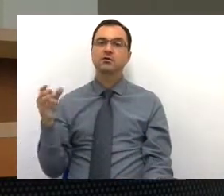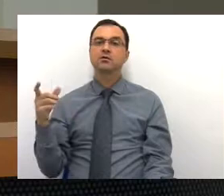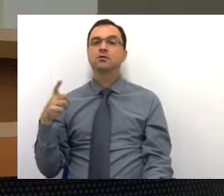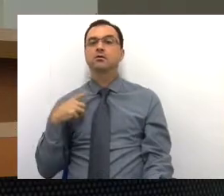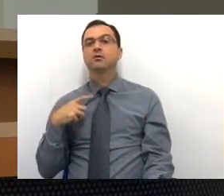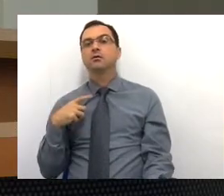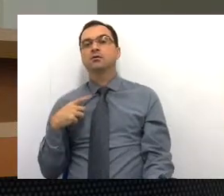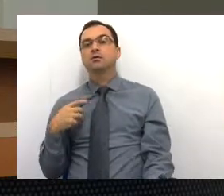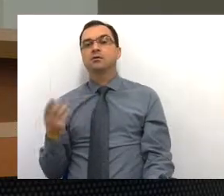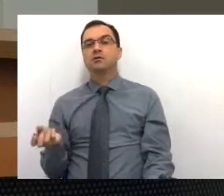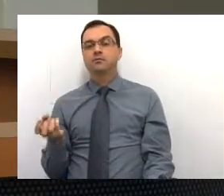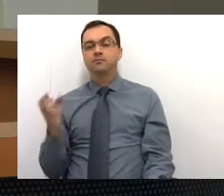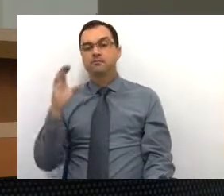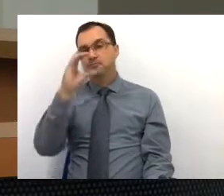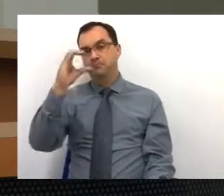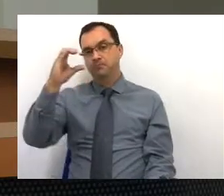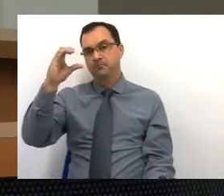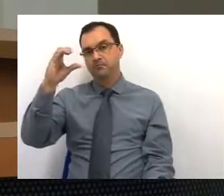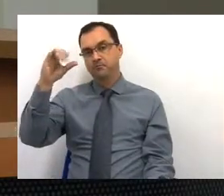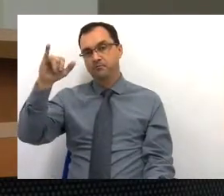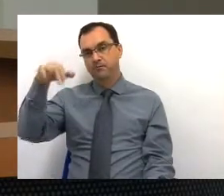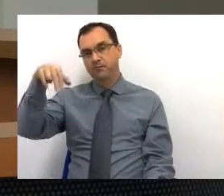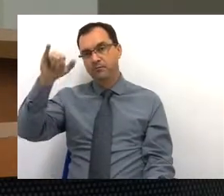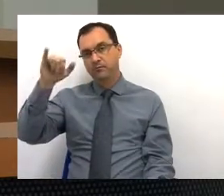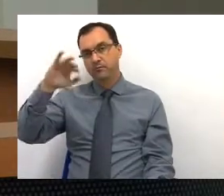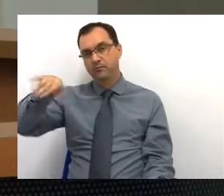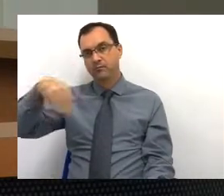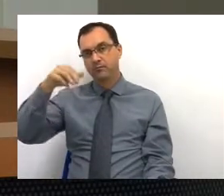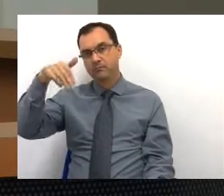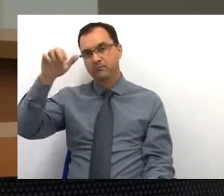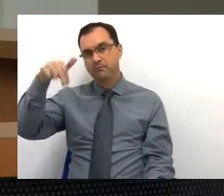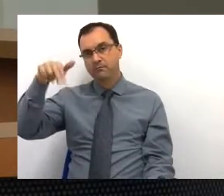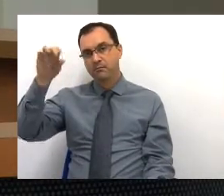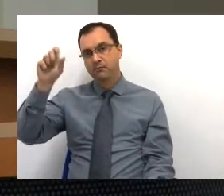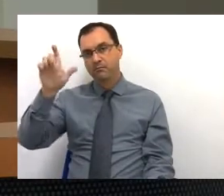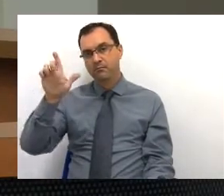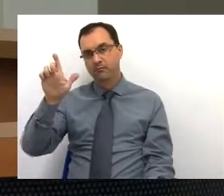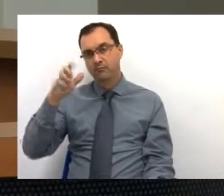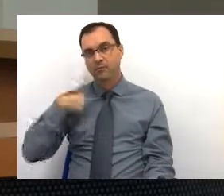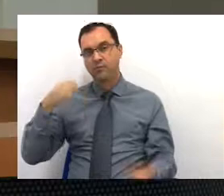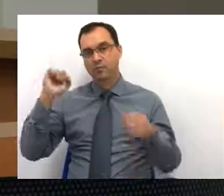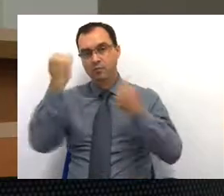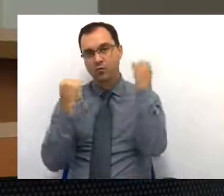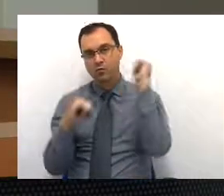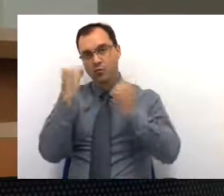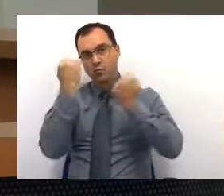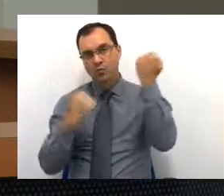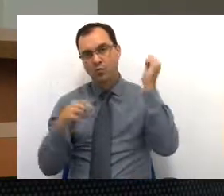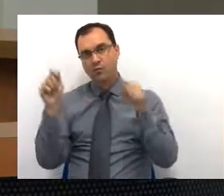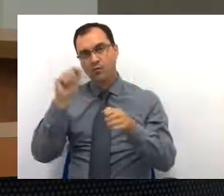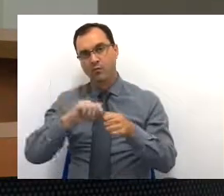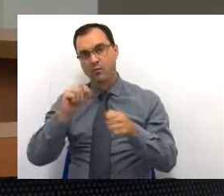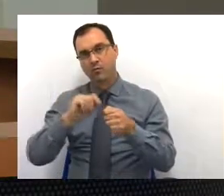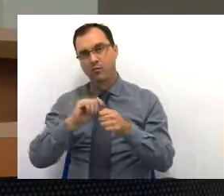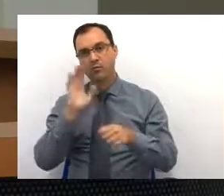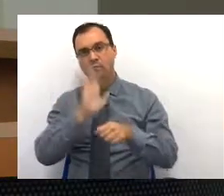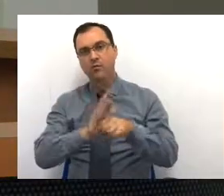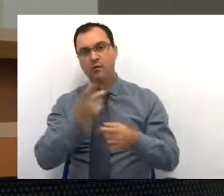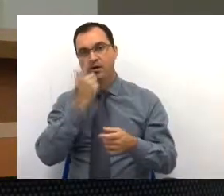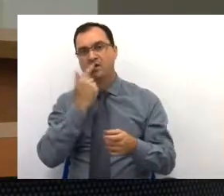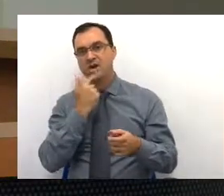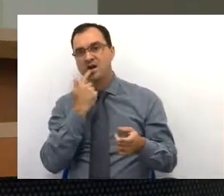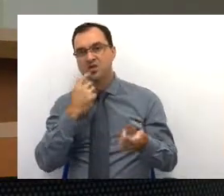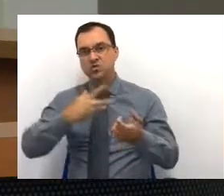a CINE e AMENEG, que são as empresas que fazem os serviços de hemodiálise,